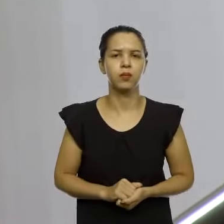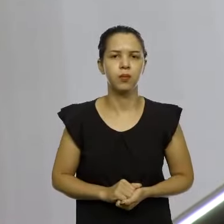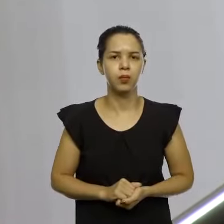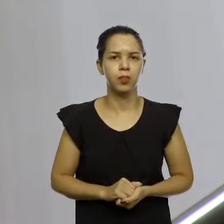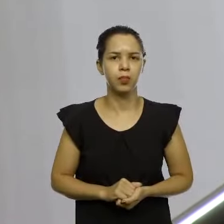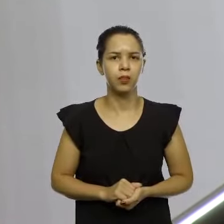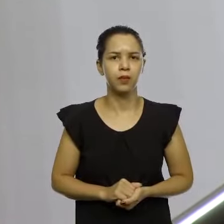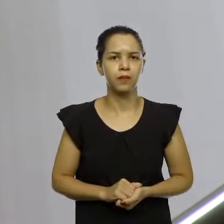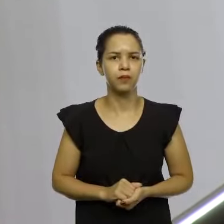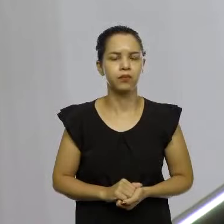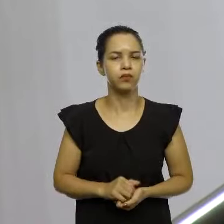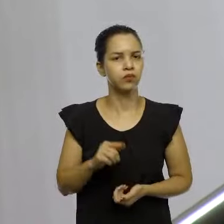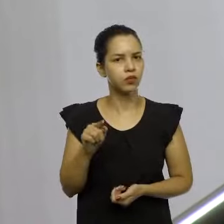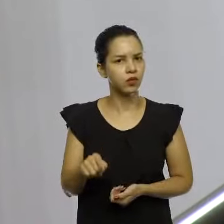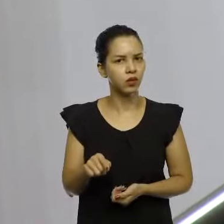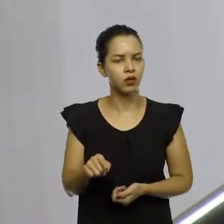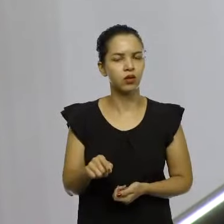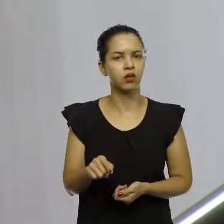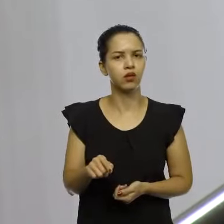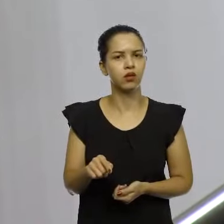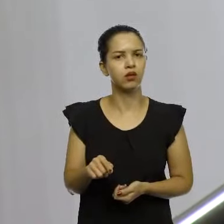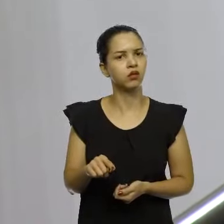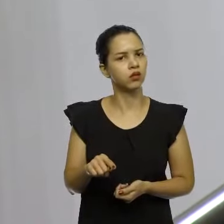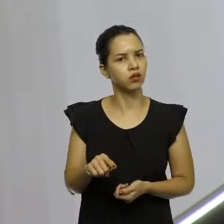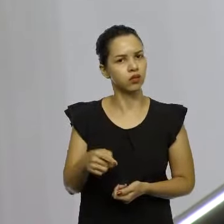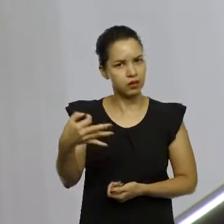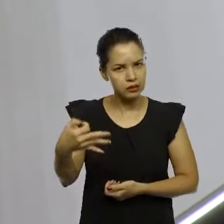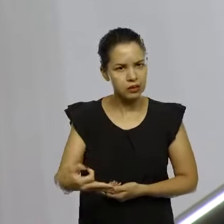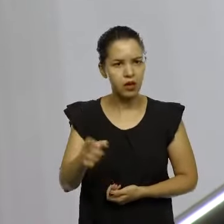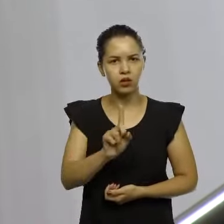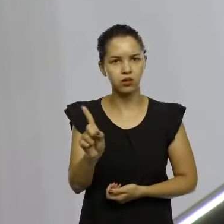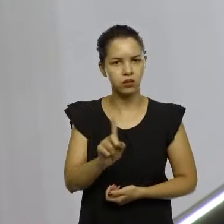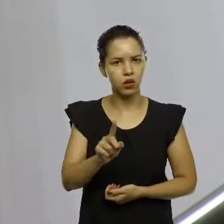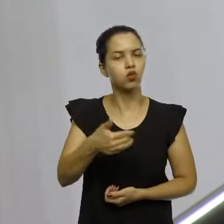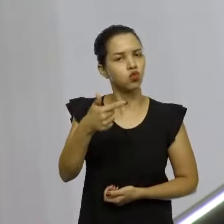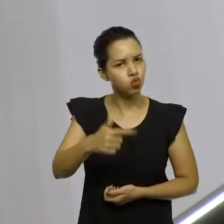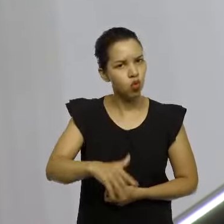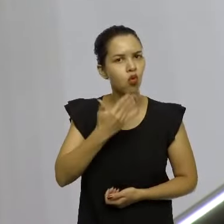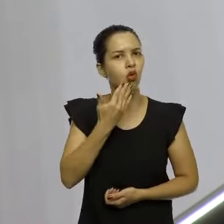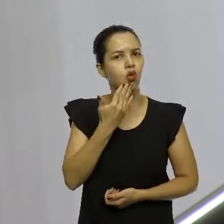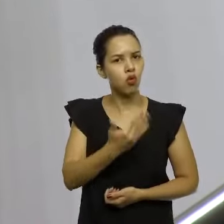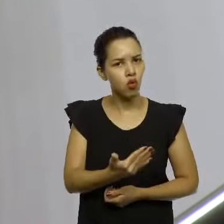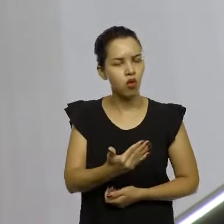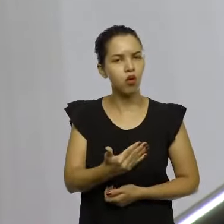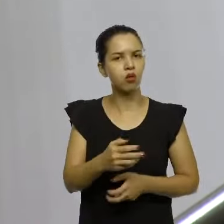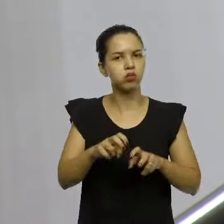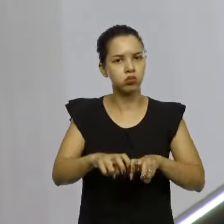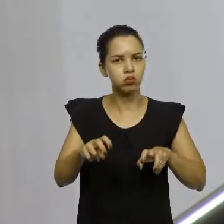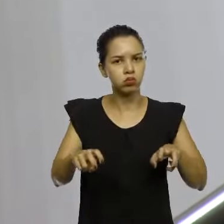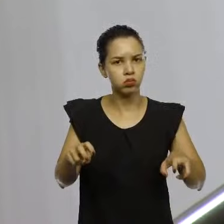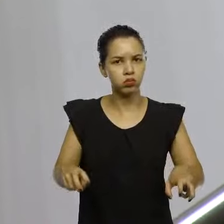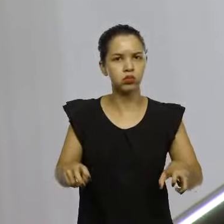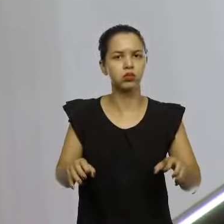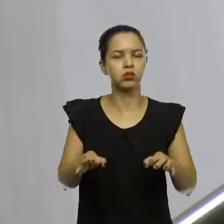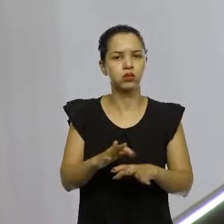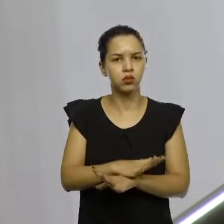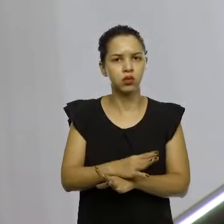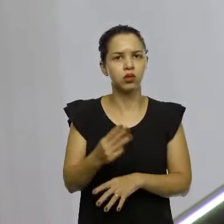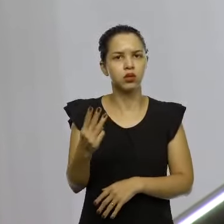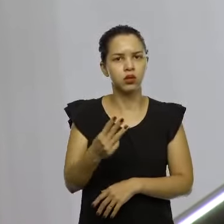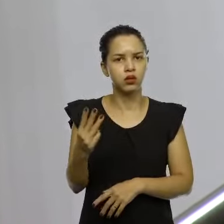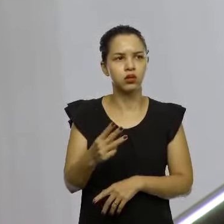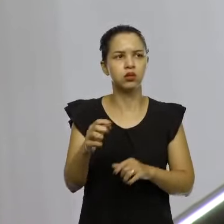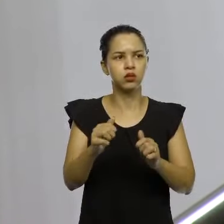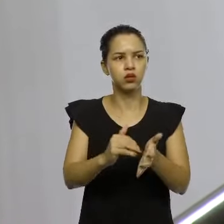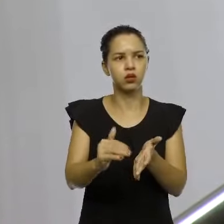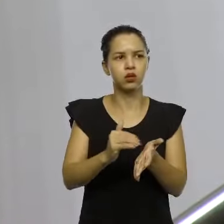Não, não é assim que a coisa funciona. Como disse, estou requerendo mais uma vez para a bancada, para entregar ao terceiro secretário da